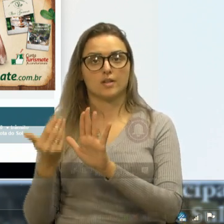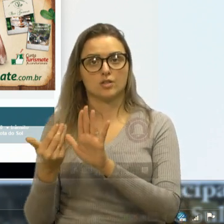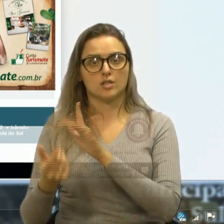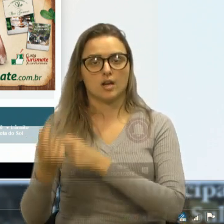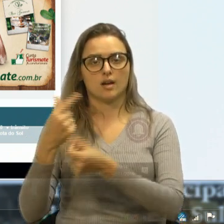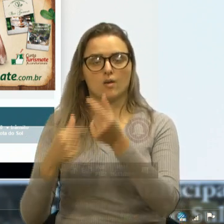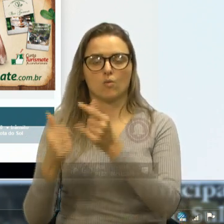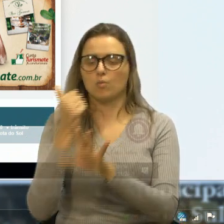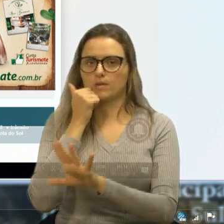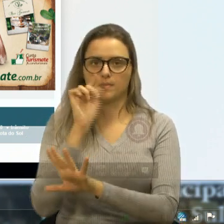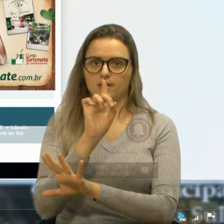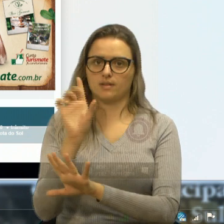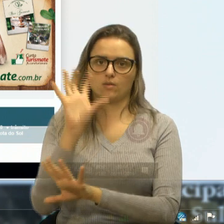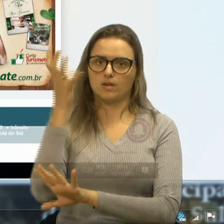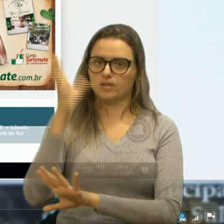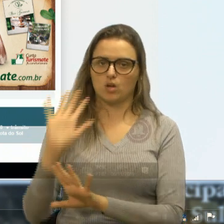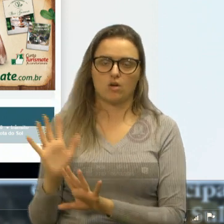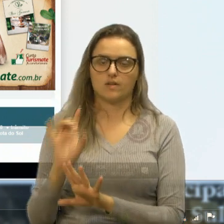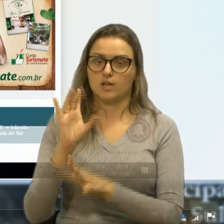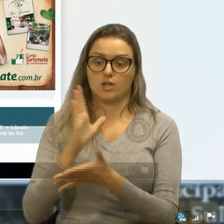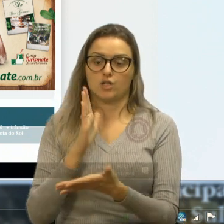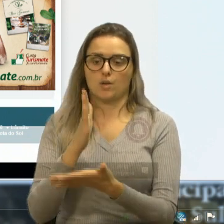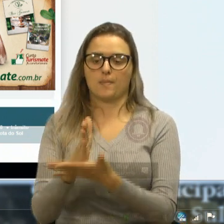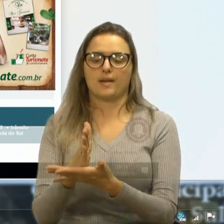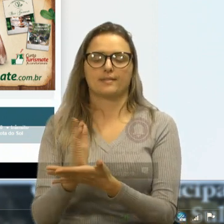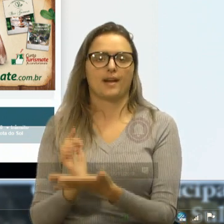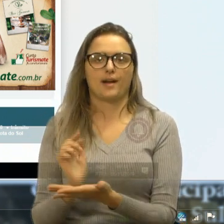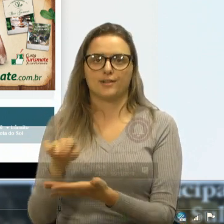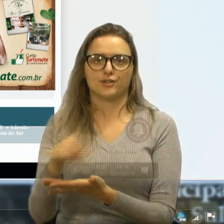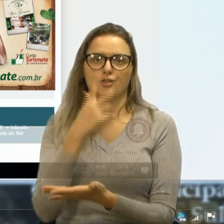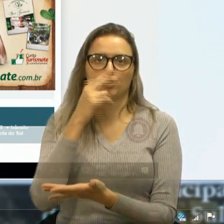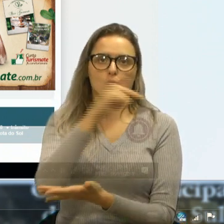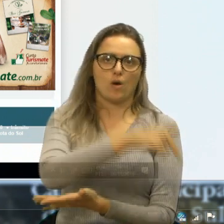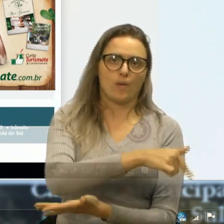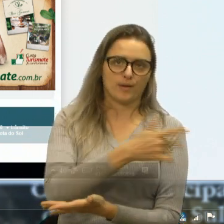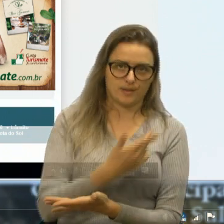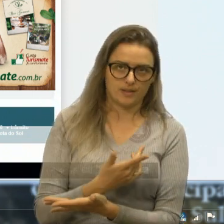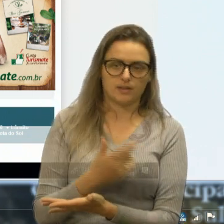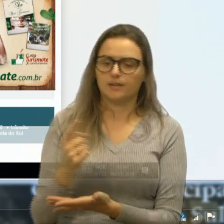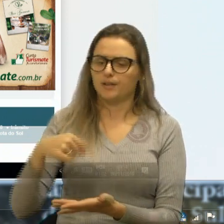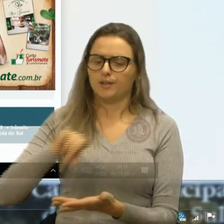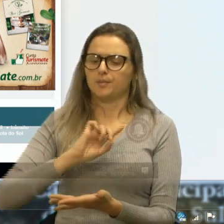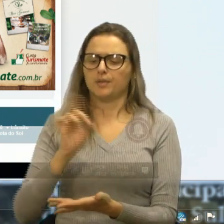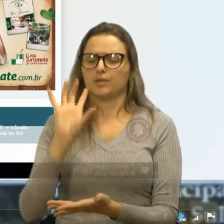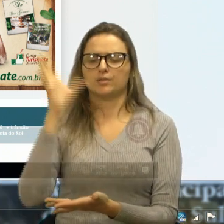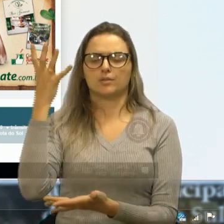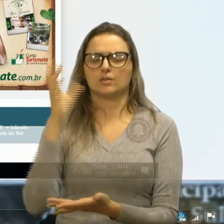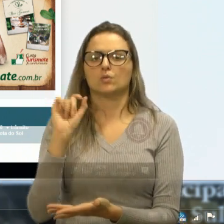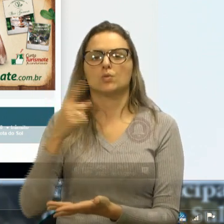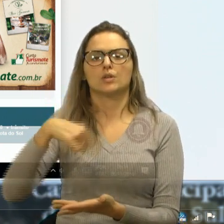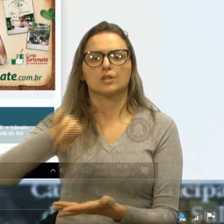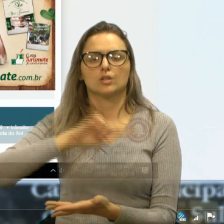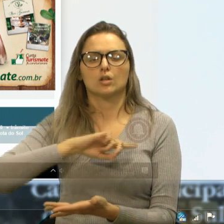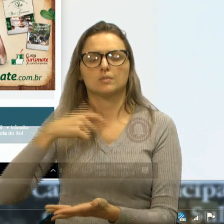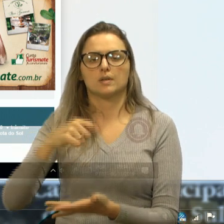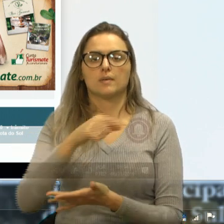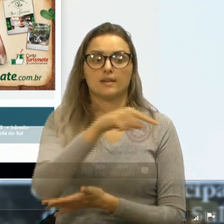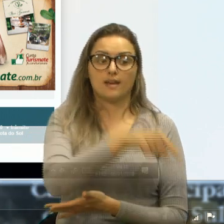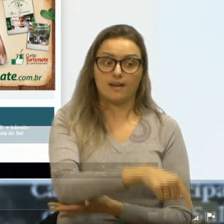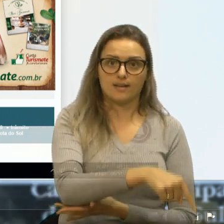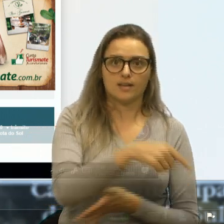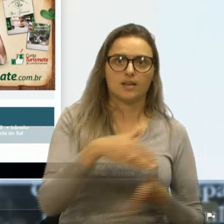adianta. E deixar meia-pista, como fizeram na Rota do Sol, para nós, o que nós precisamos é a Rota do Sol seja